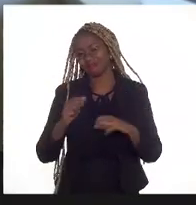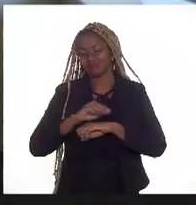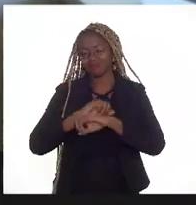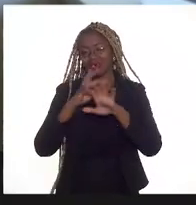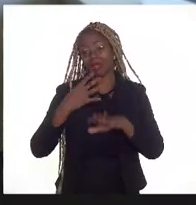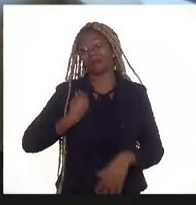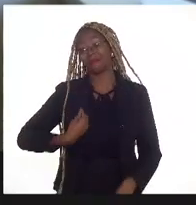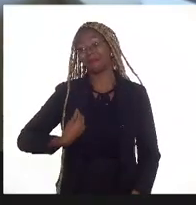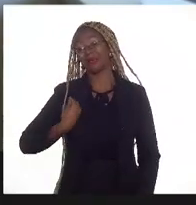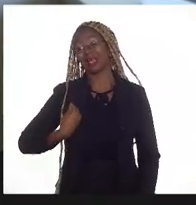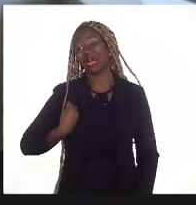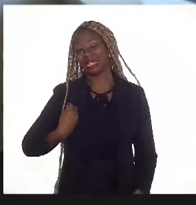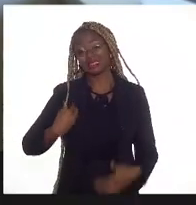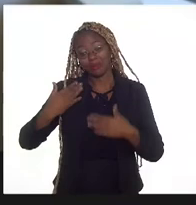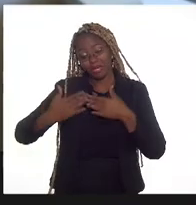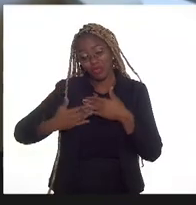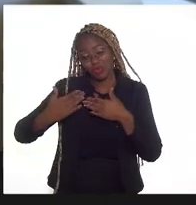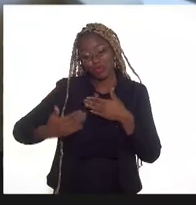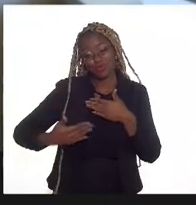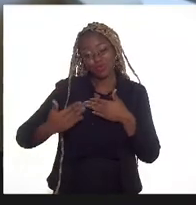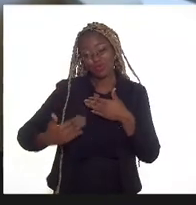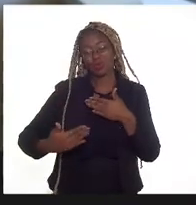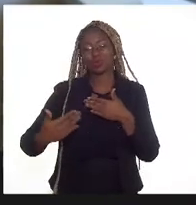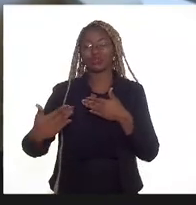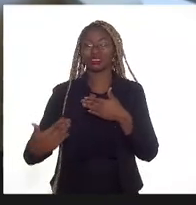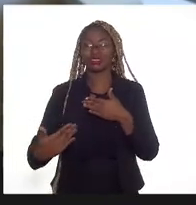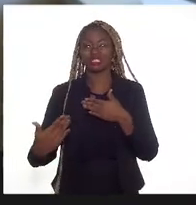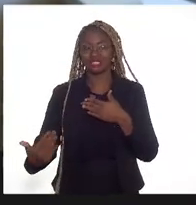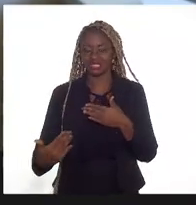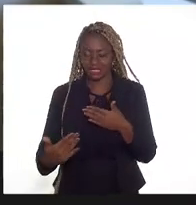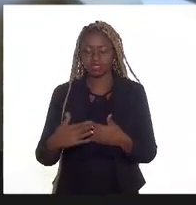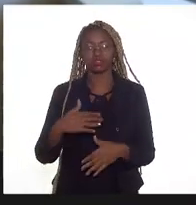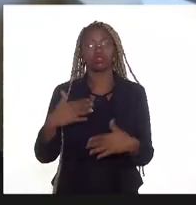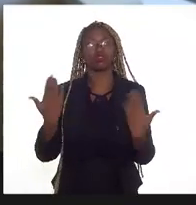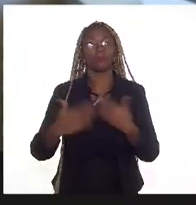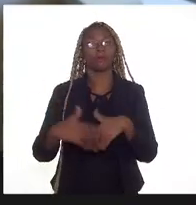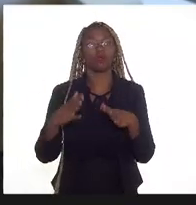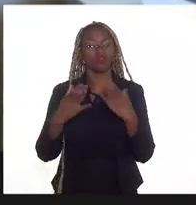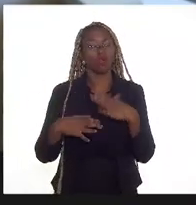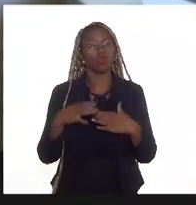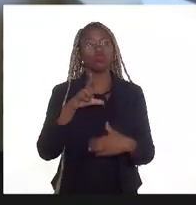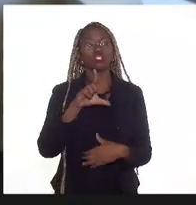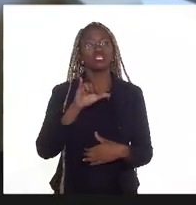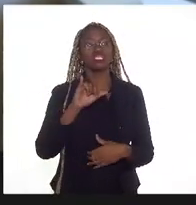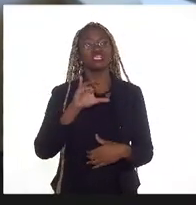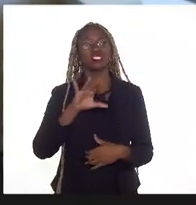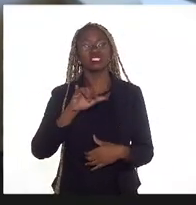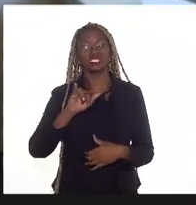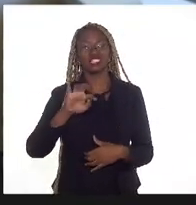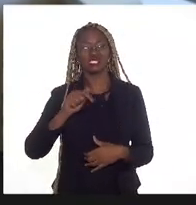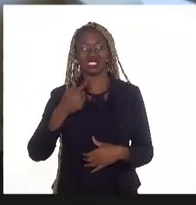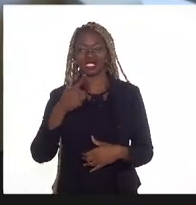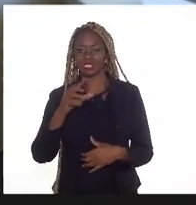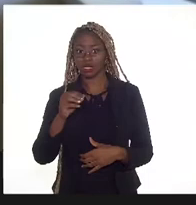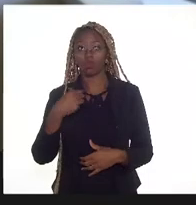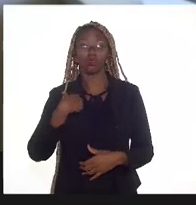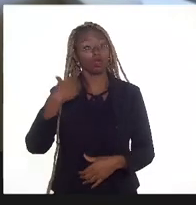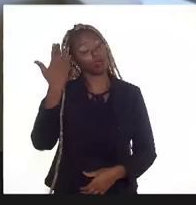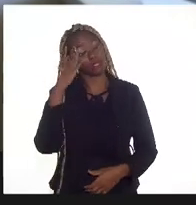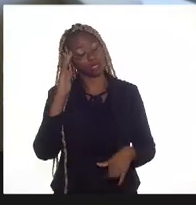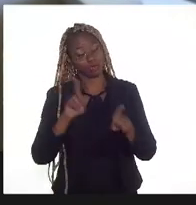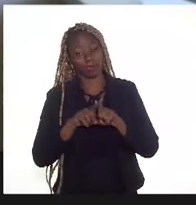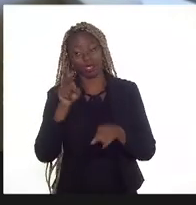participa do processo licitatório e depois, ao longo do tempo, como a senhora mesmo disse,